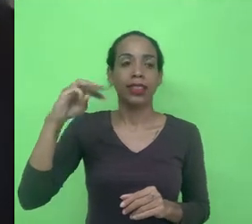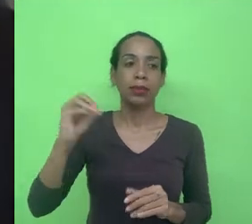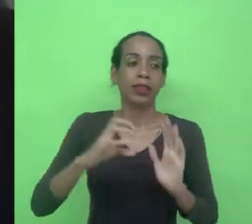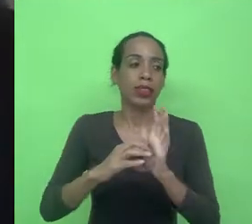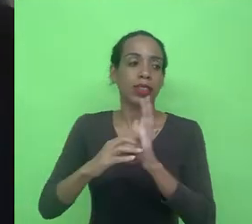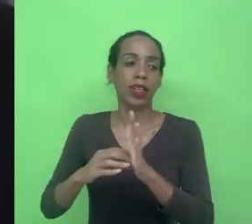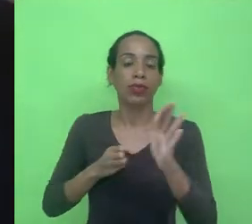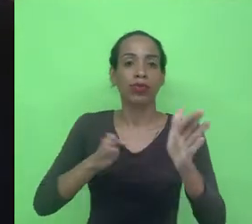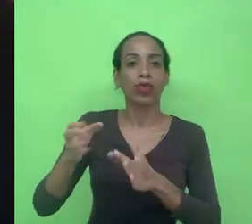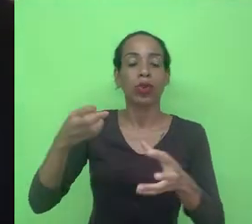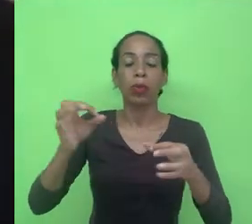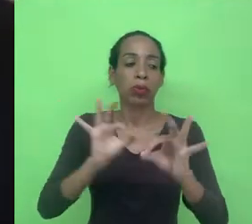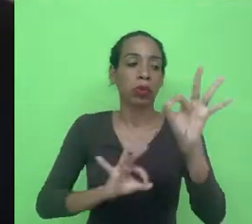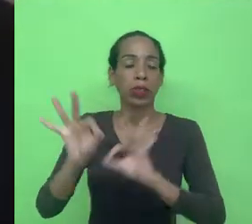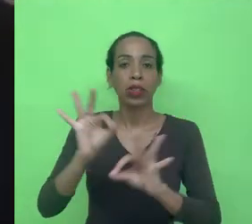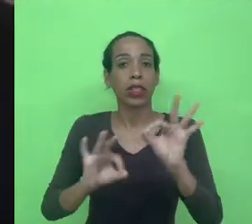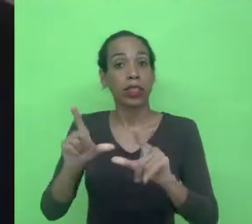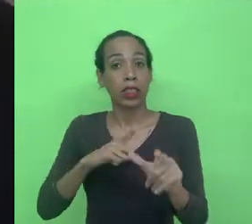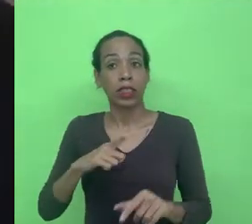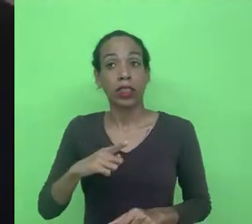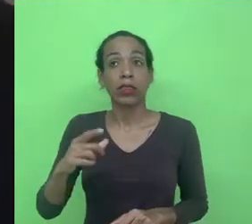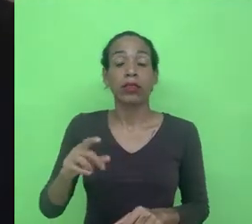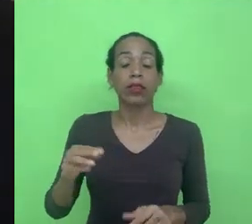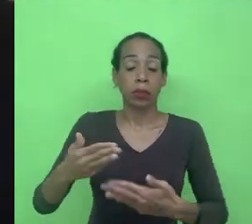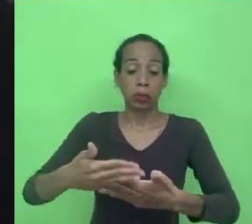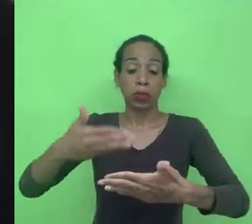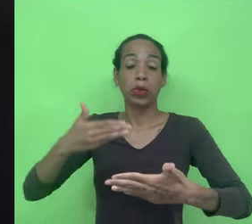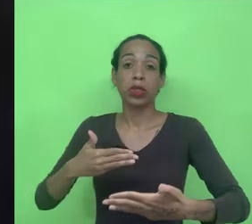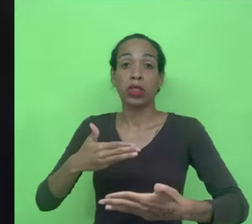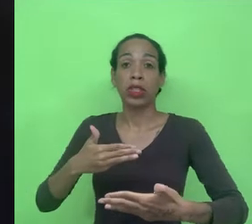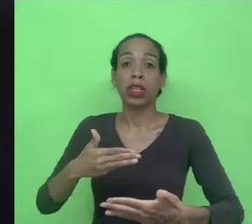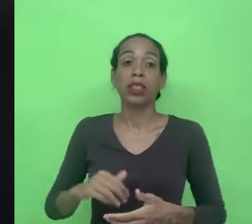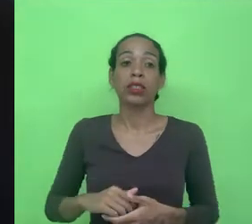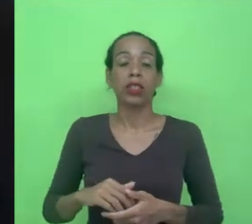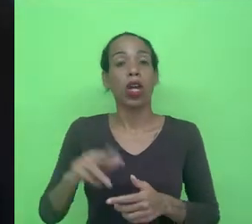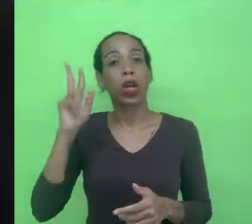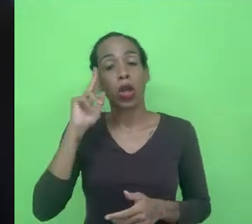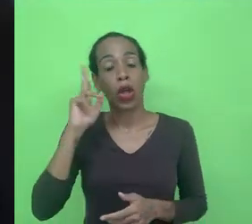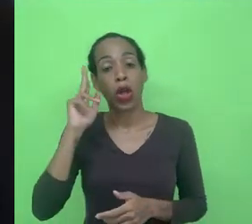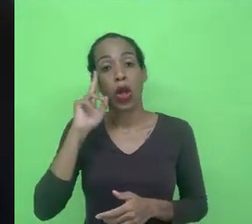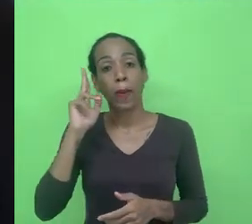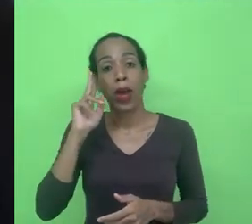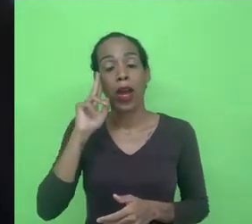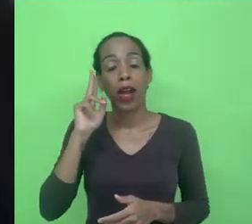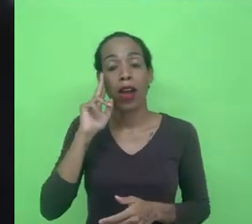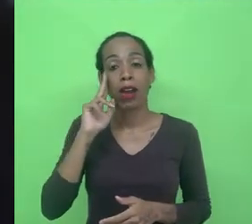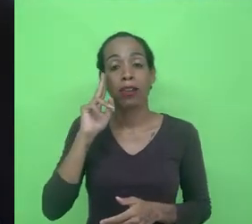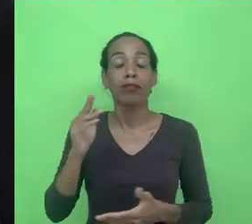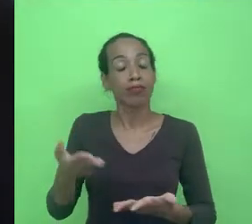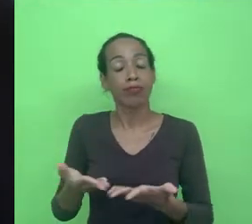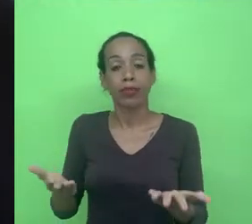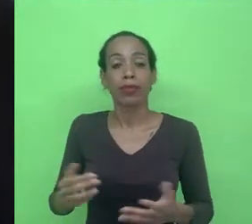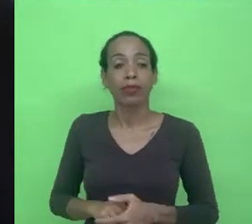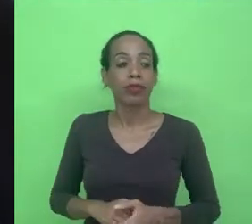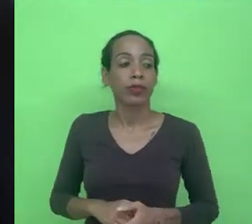de inovação e tal e tem uma ideologia por trás para normalizar normalizar isso e quando